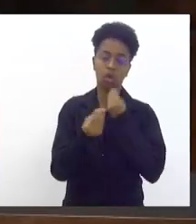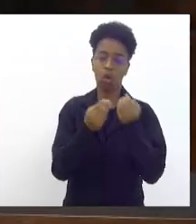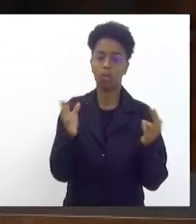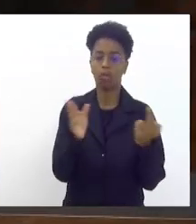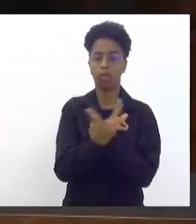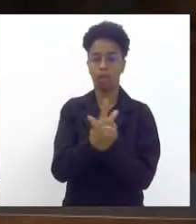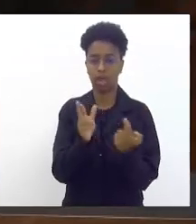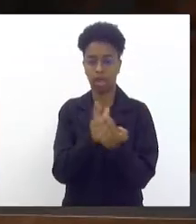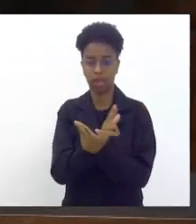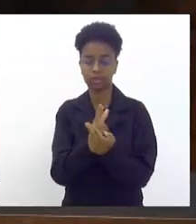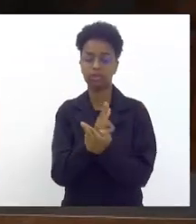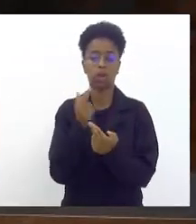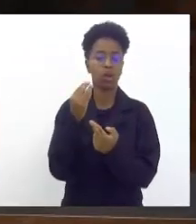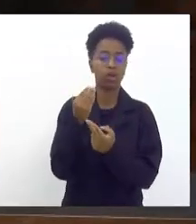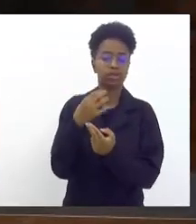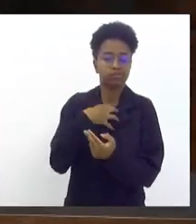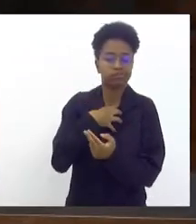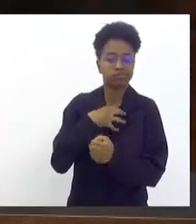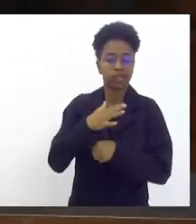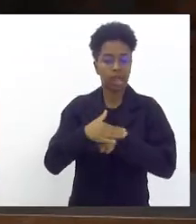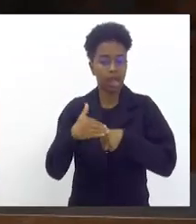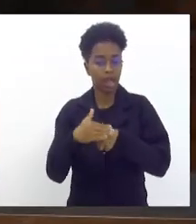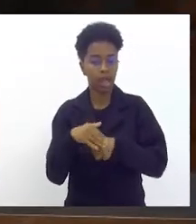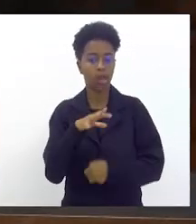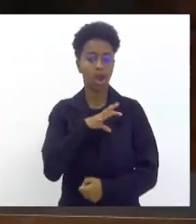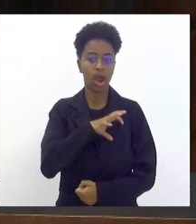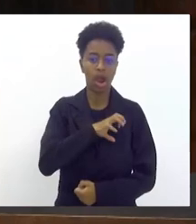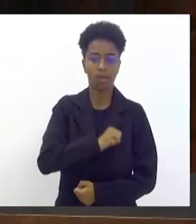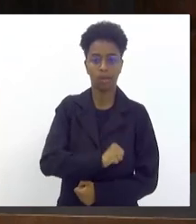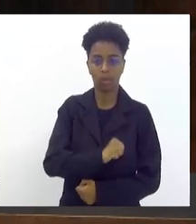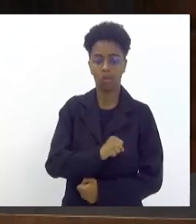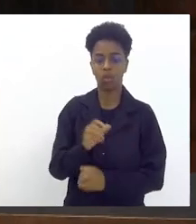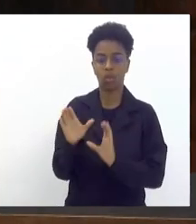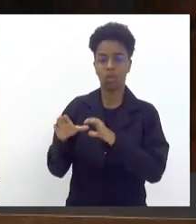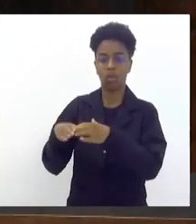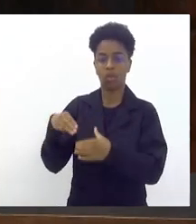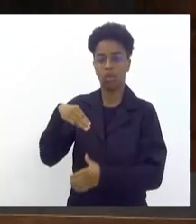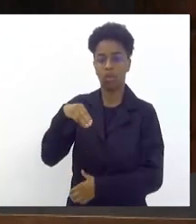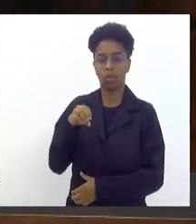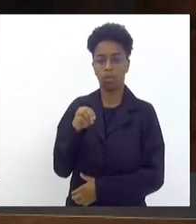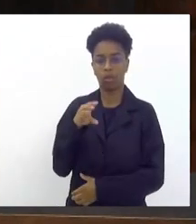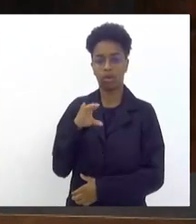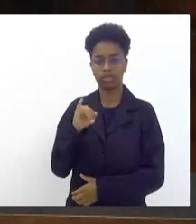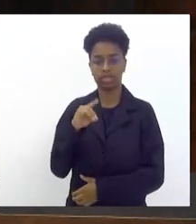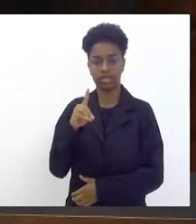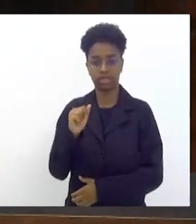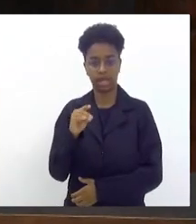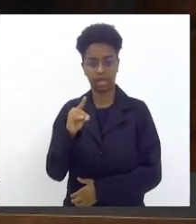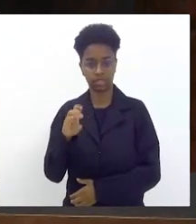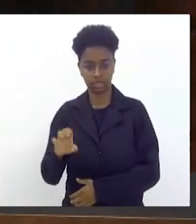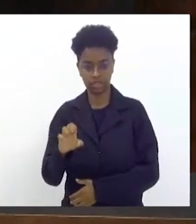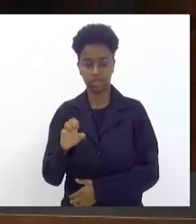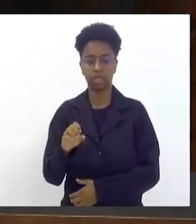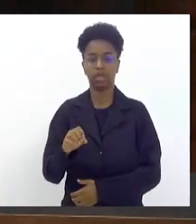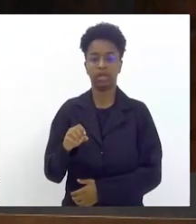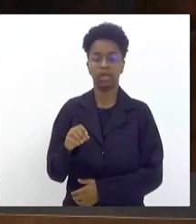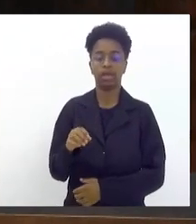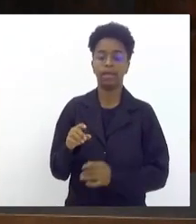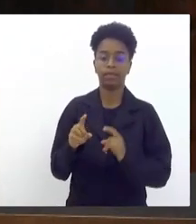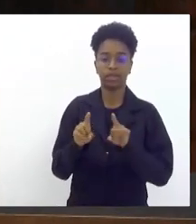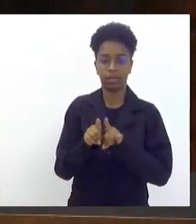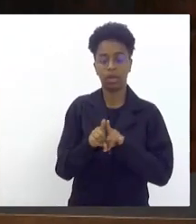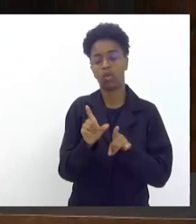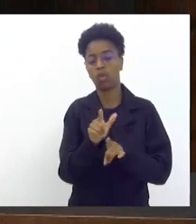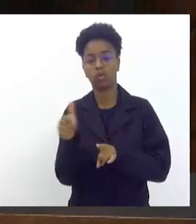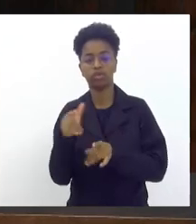de carinho de amor com a mocidade independente Padre Miguel com as demais escolas da Zona Oeste mas